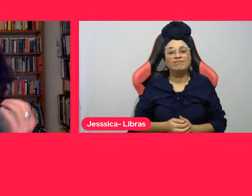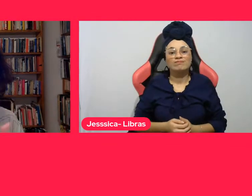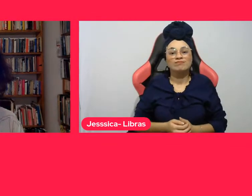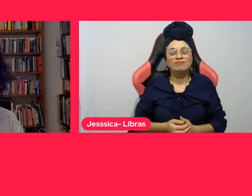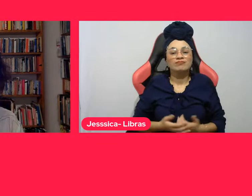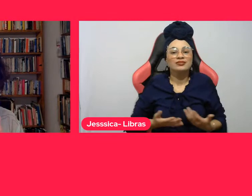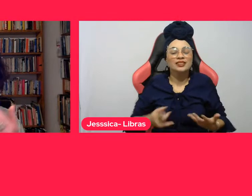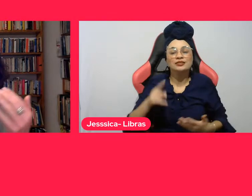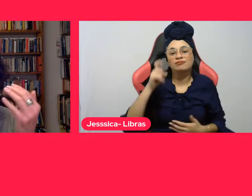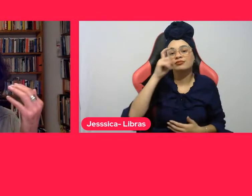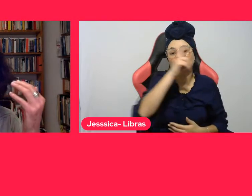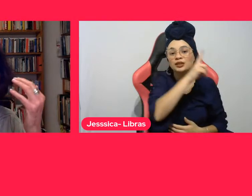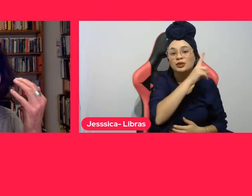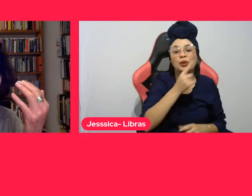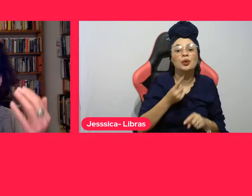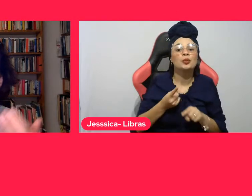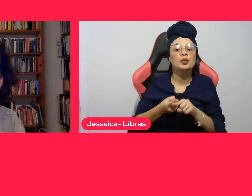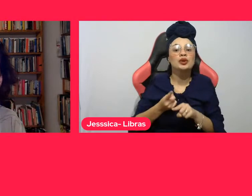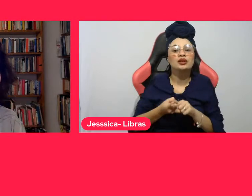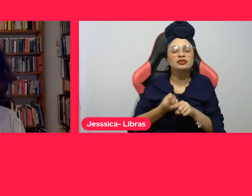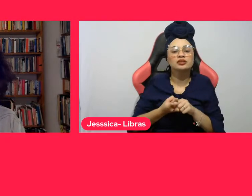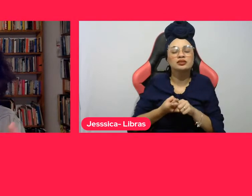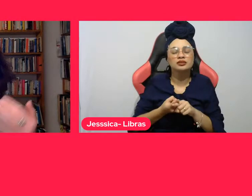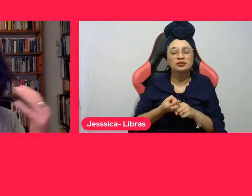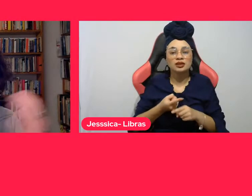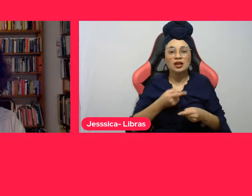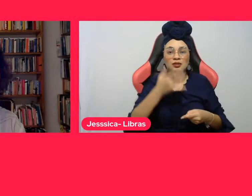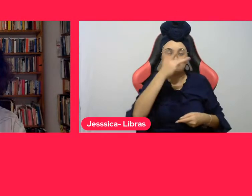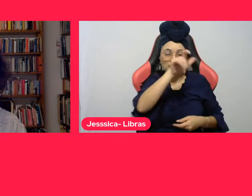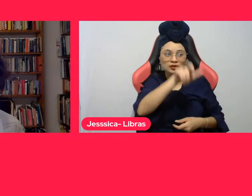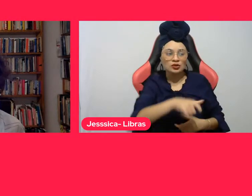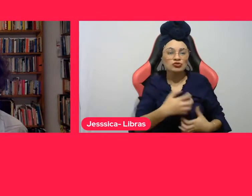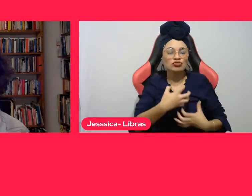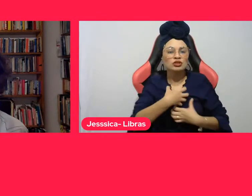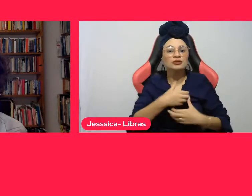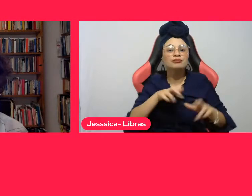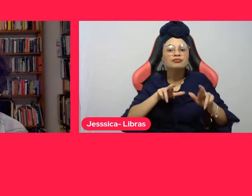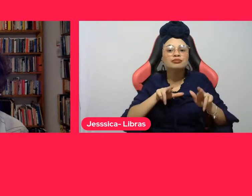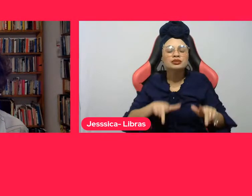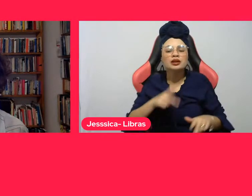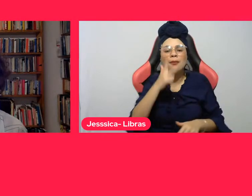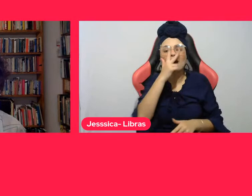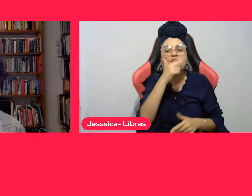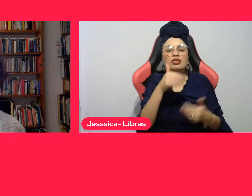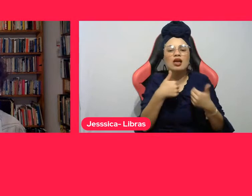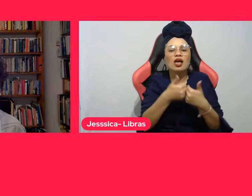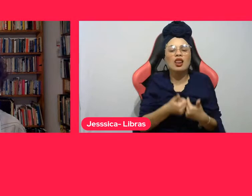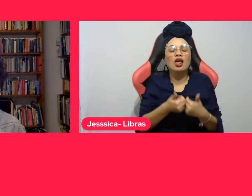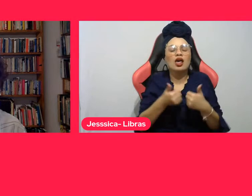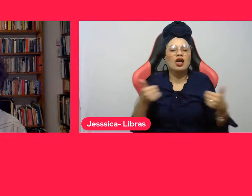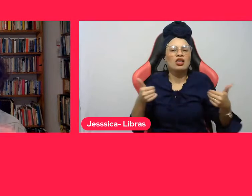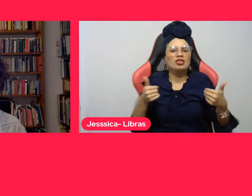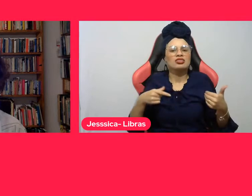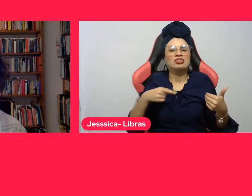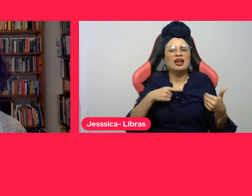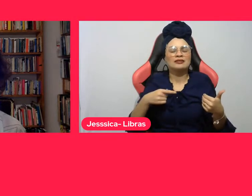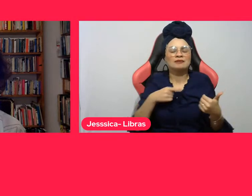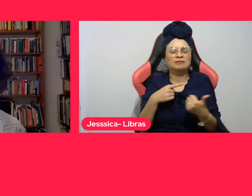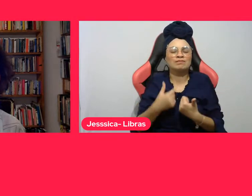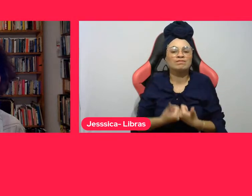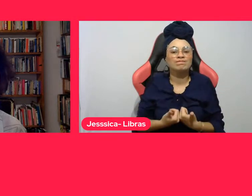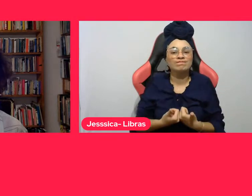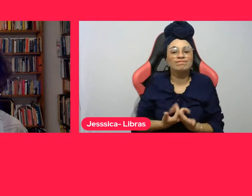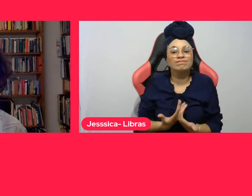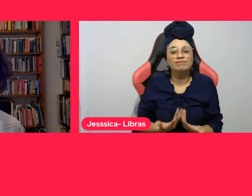atravessada por um abismo social e por preconceitos de toda a ordem, que tem produzido tensões